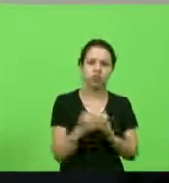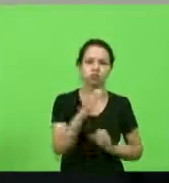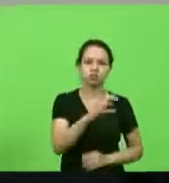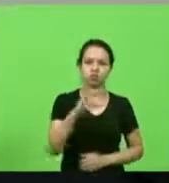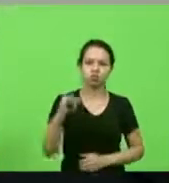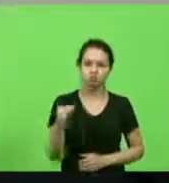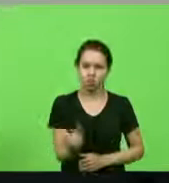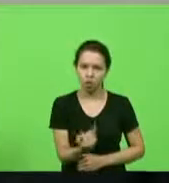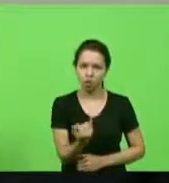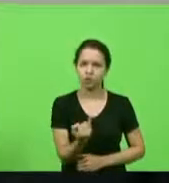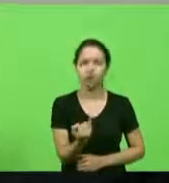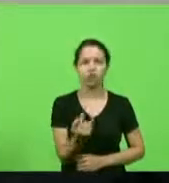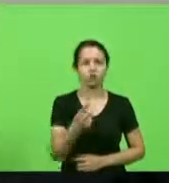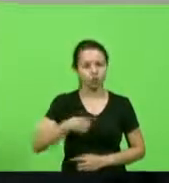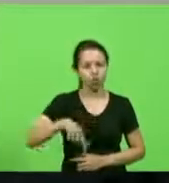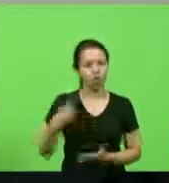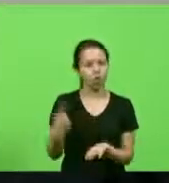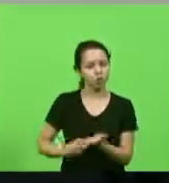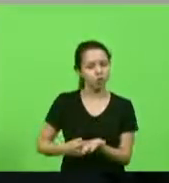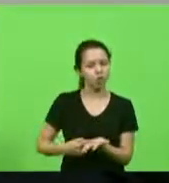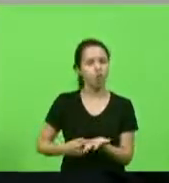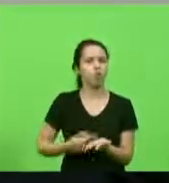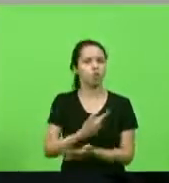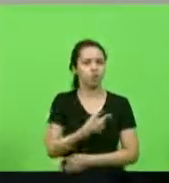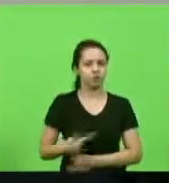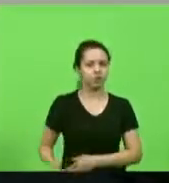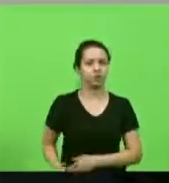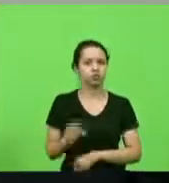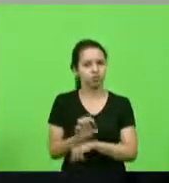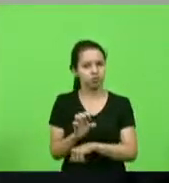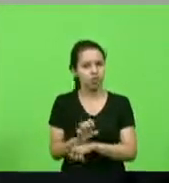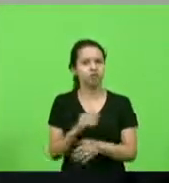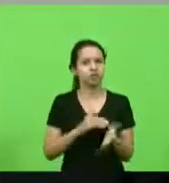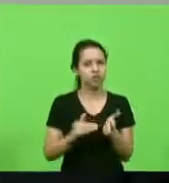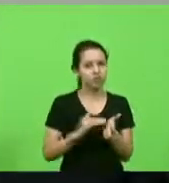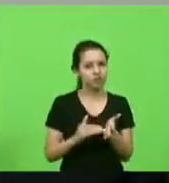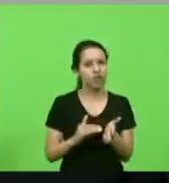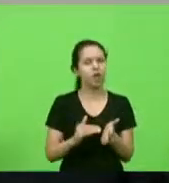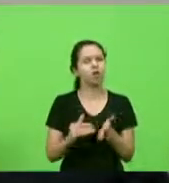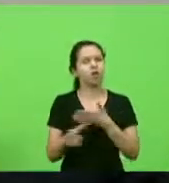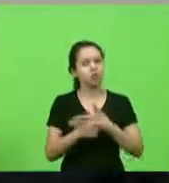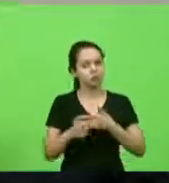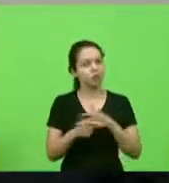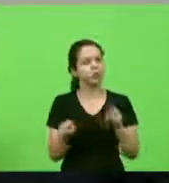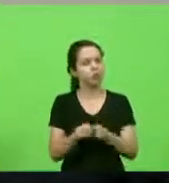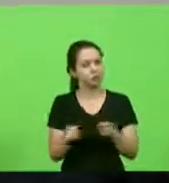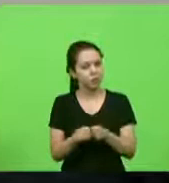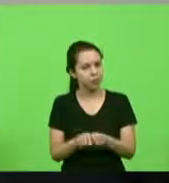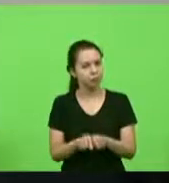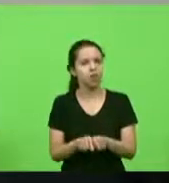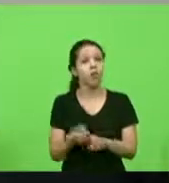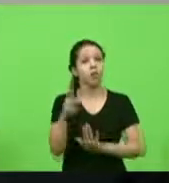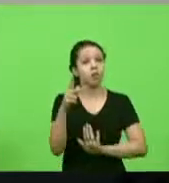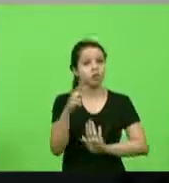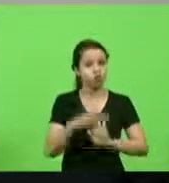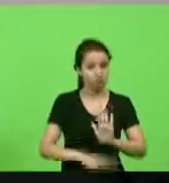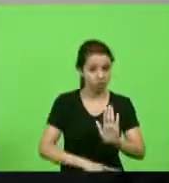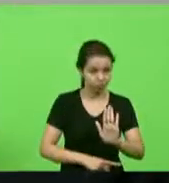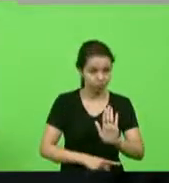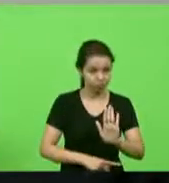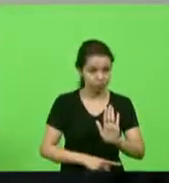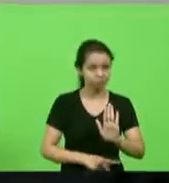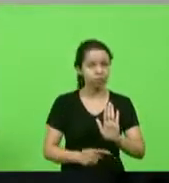com o governo do estado com o secretário da casa civil um projeto para que a secretaria